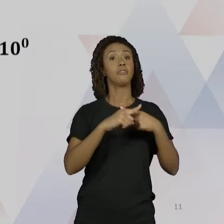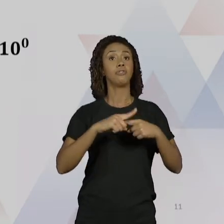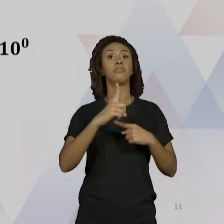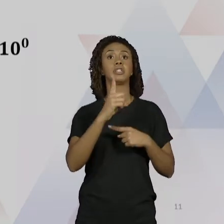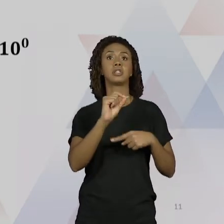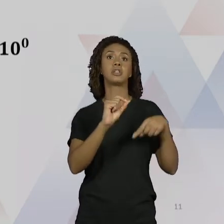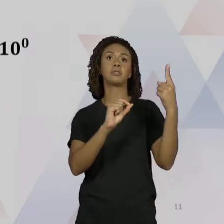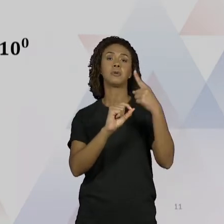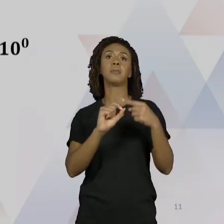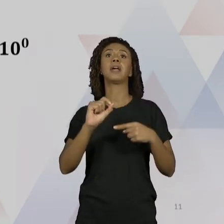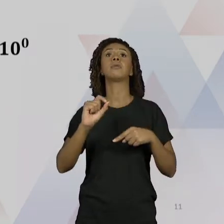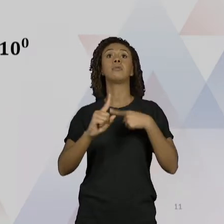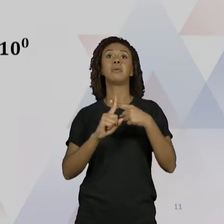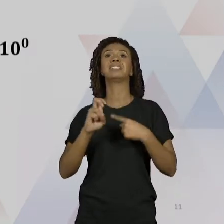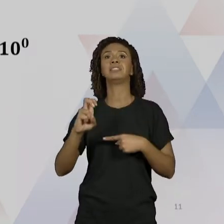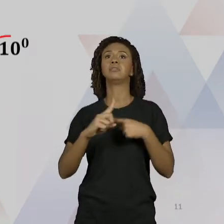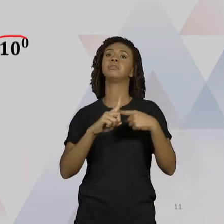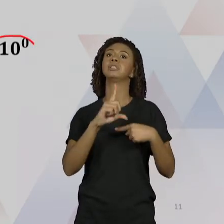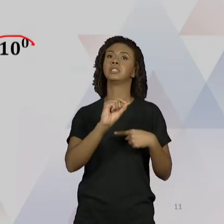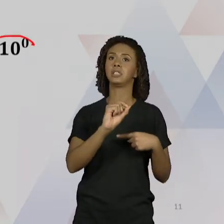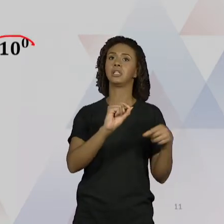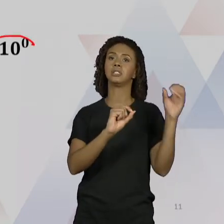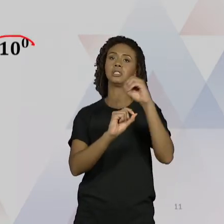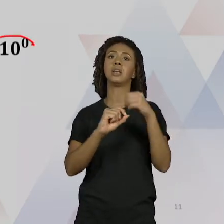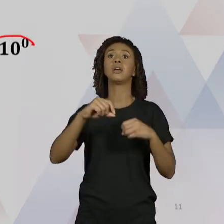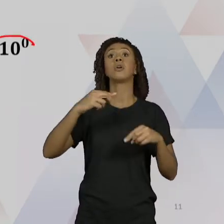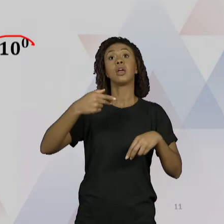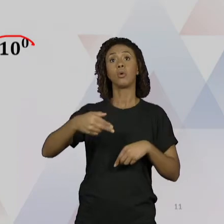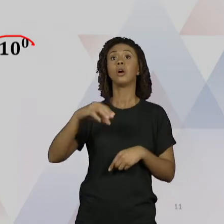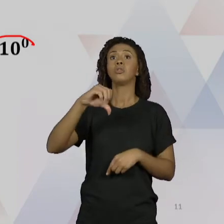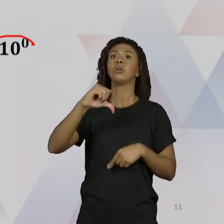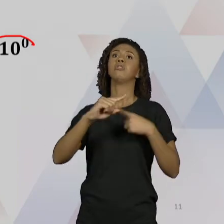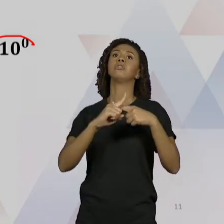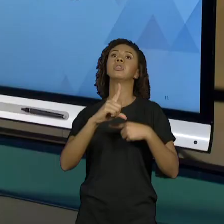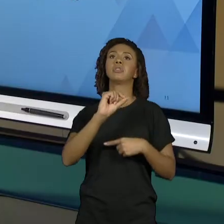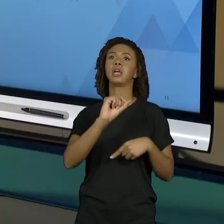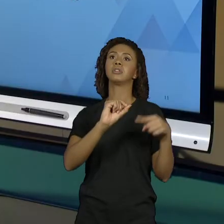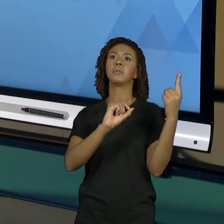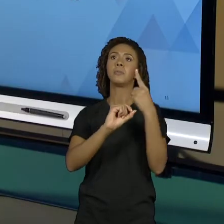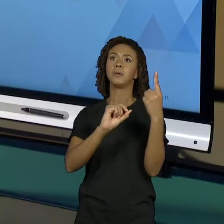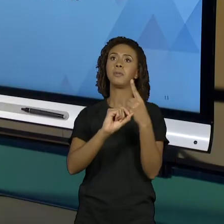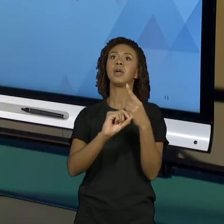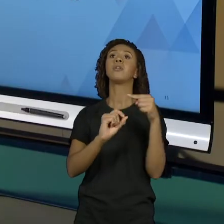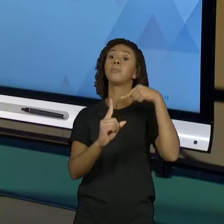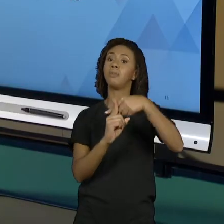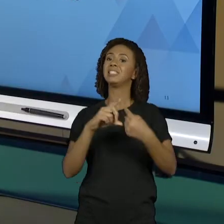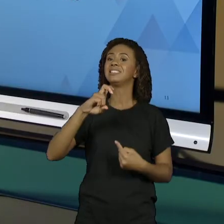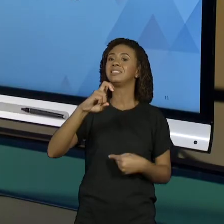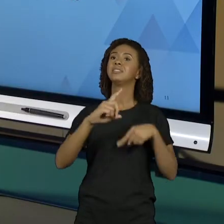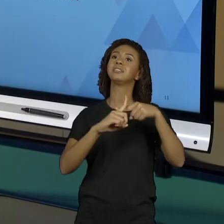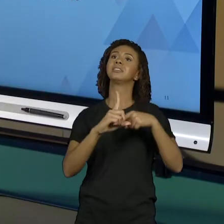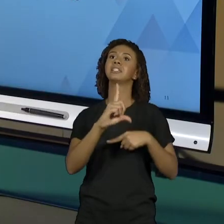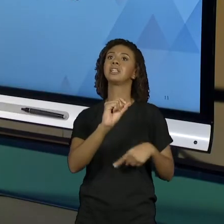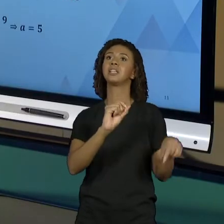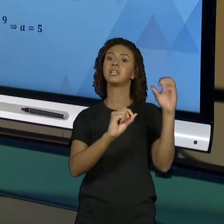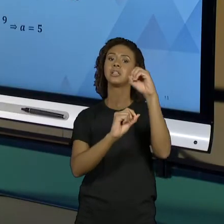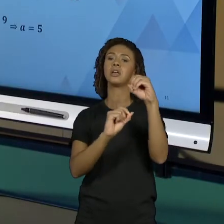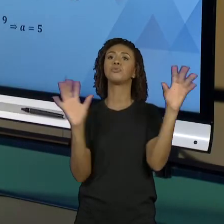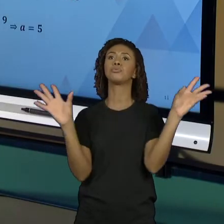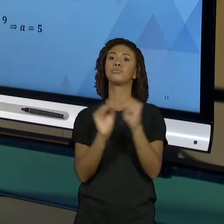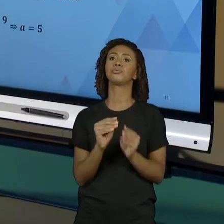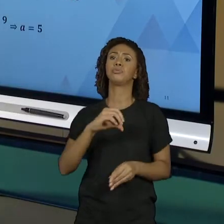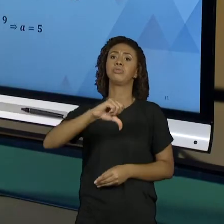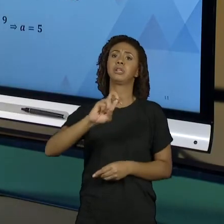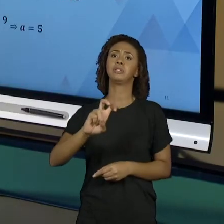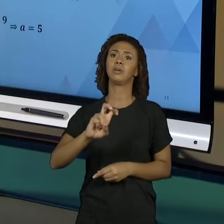que é igual a 9 vezes 10 à primeira 5 vezes 10 à 0 que é o 95. Então meu sistema mudou. Meu